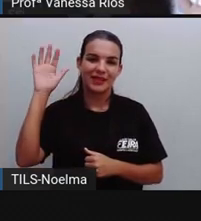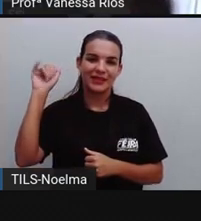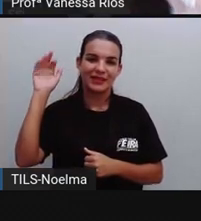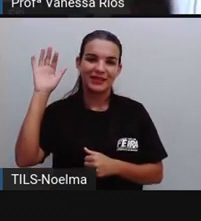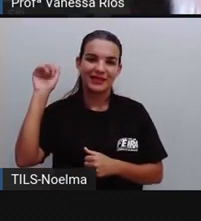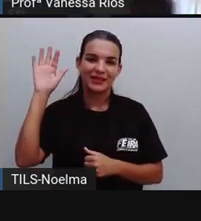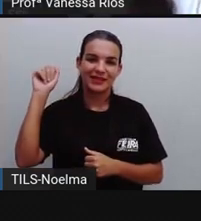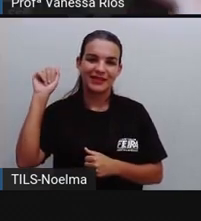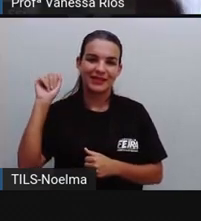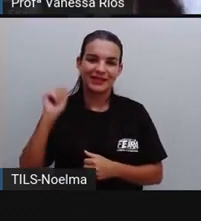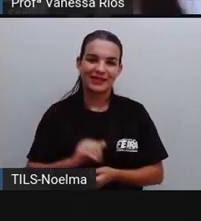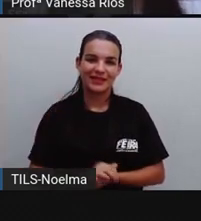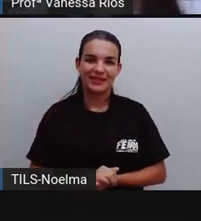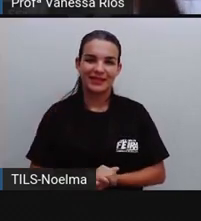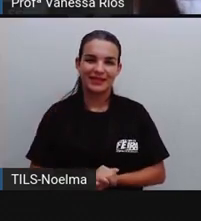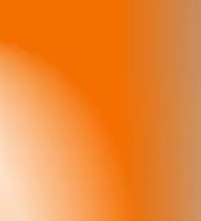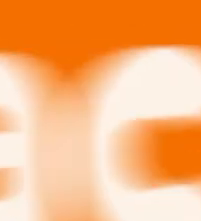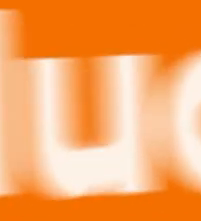turma.